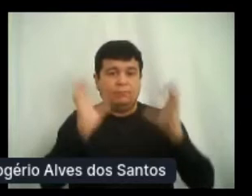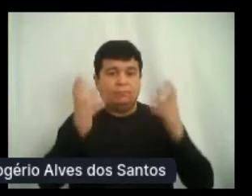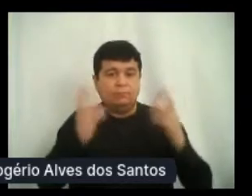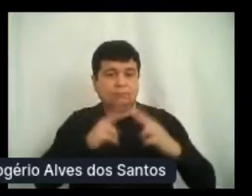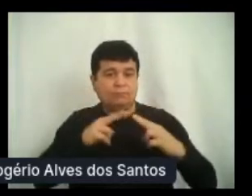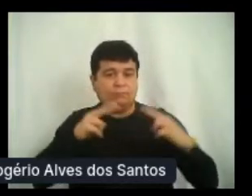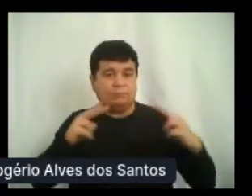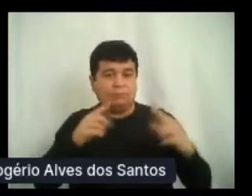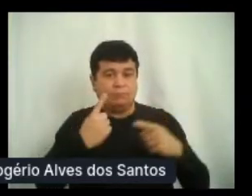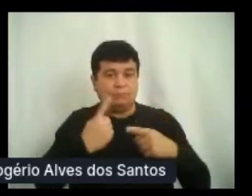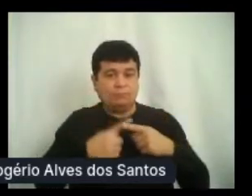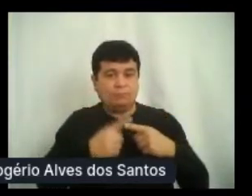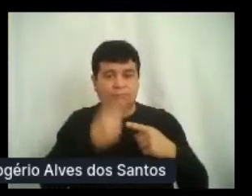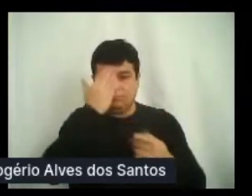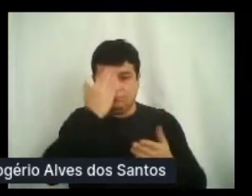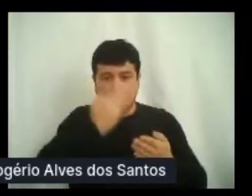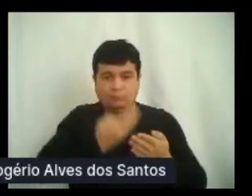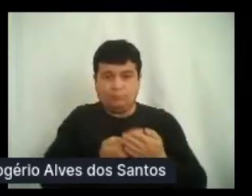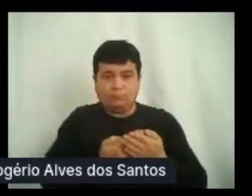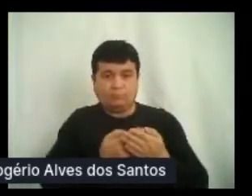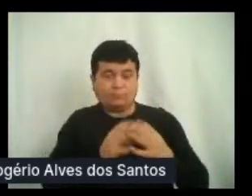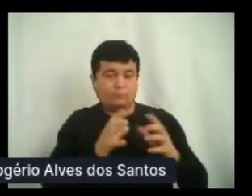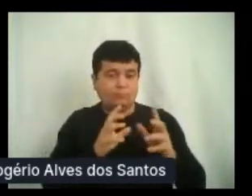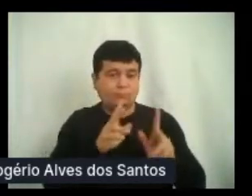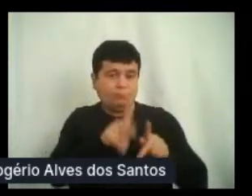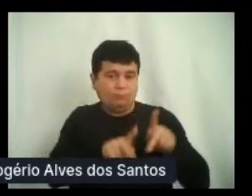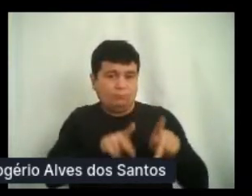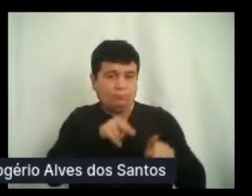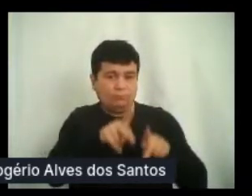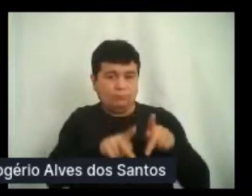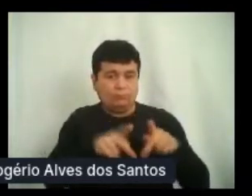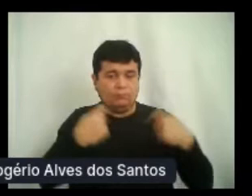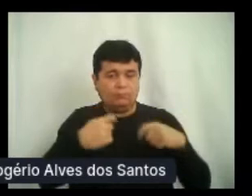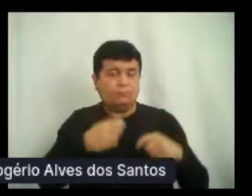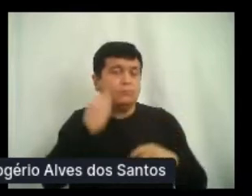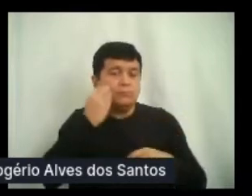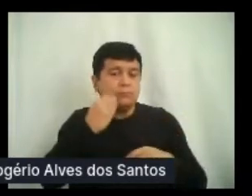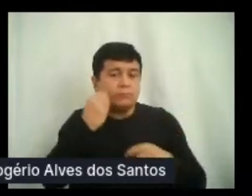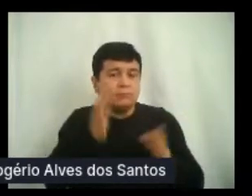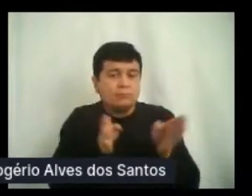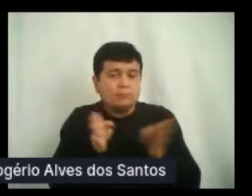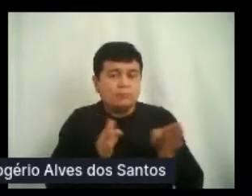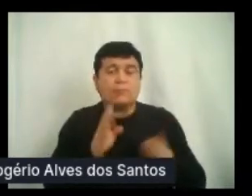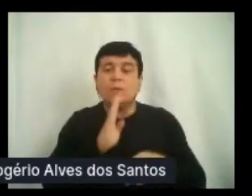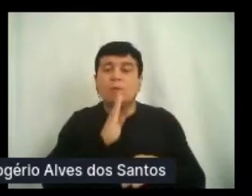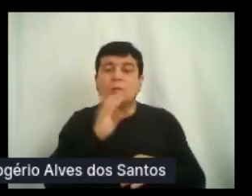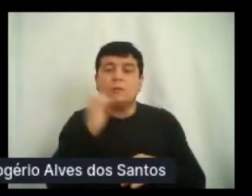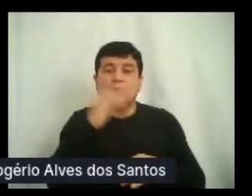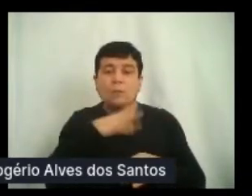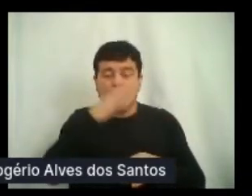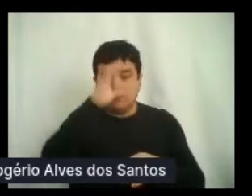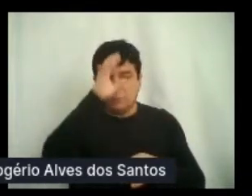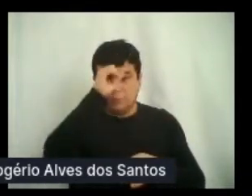nunca, a comunidade precisa ter acesso a experiências, novos conhecimentos, aprendizados e